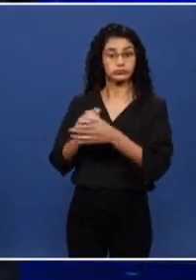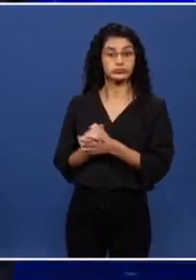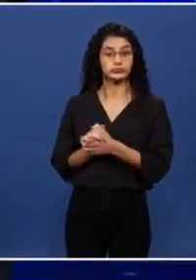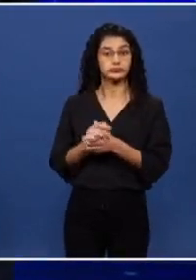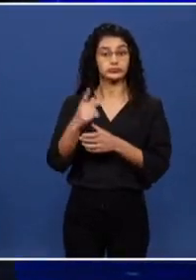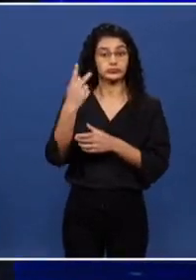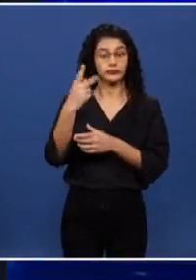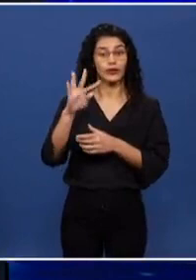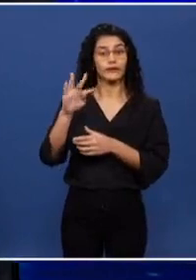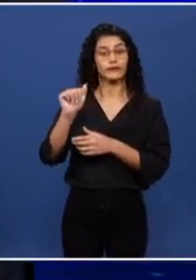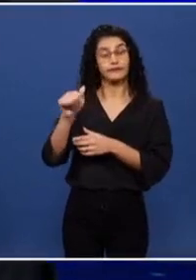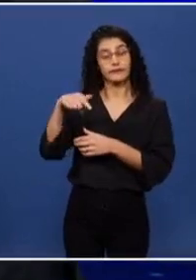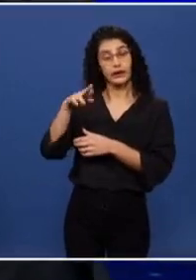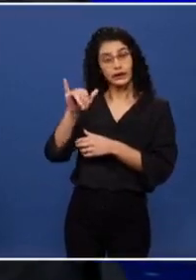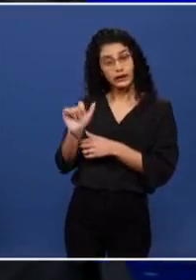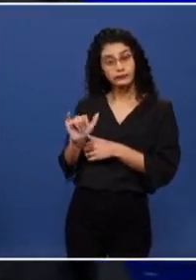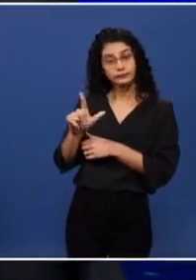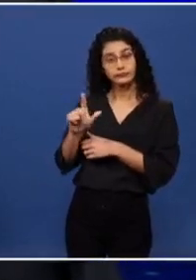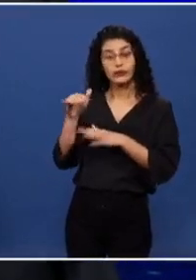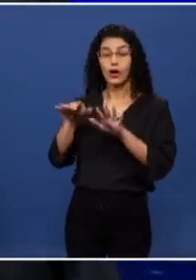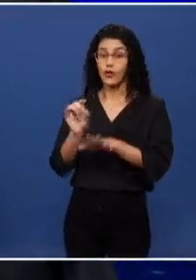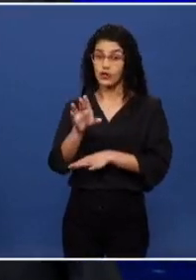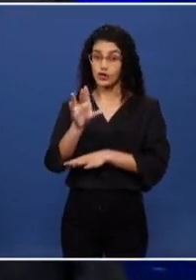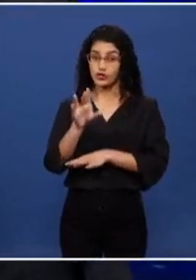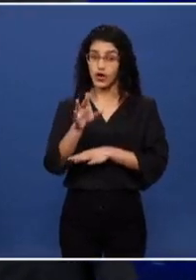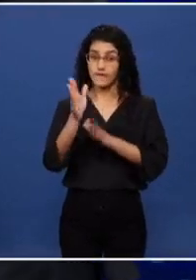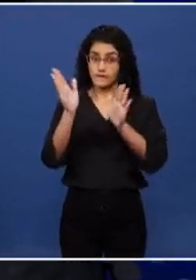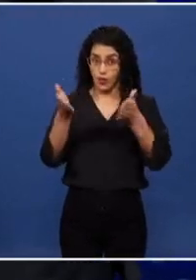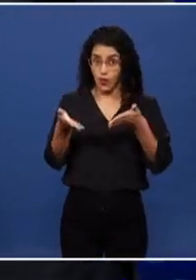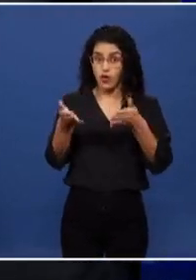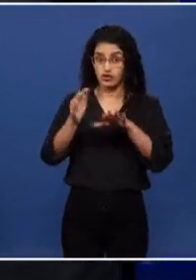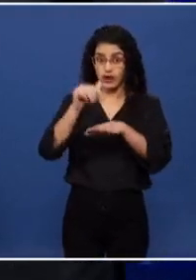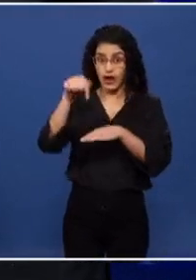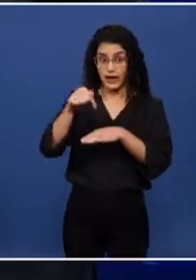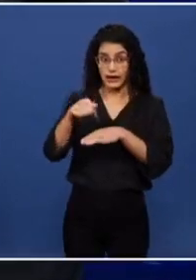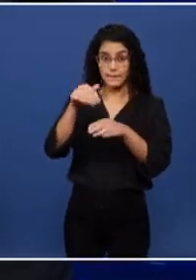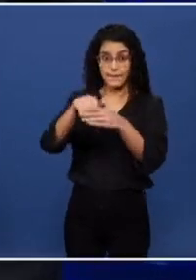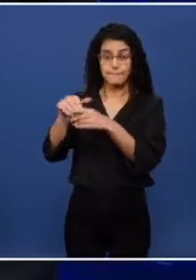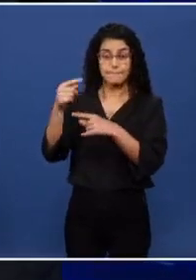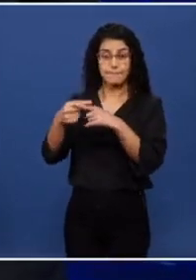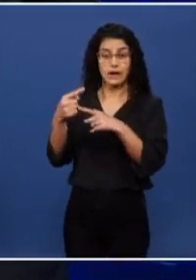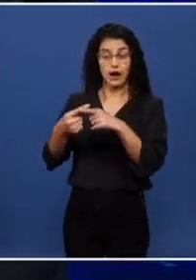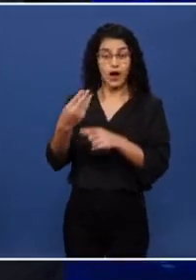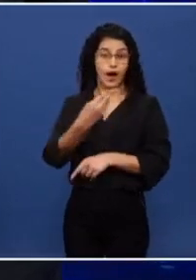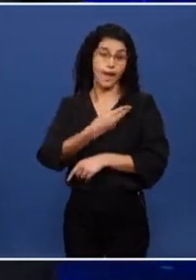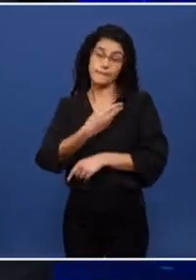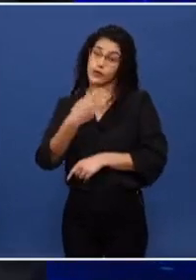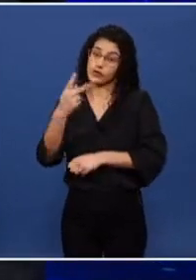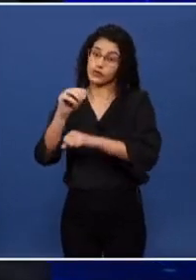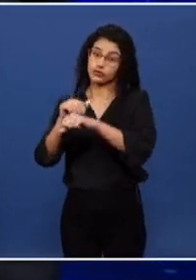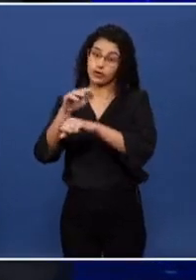o senhor Fachin. Então, o senhor só está disputando a eleição aqui por obra e graça de um amigo indicado pelo PT.